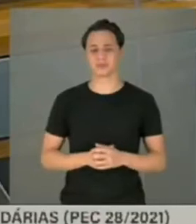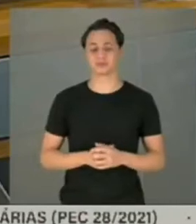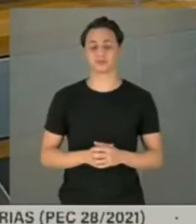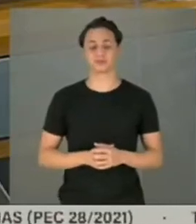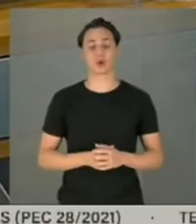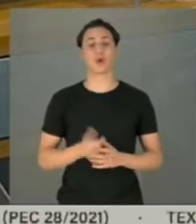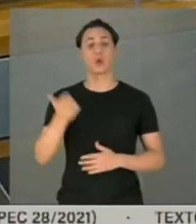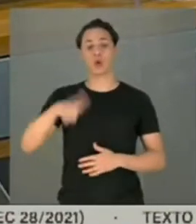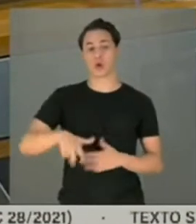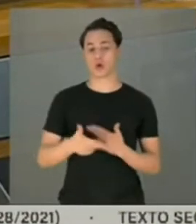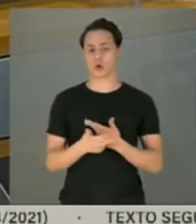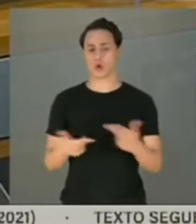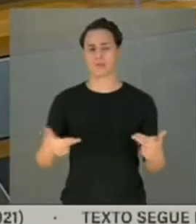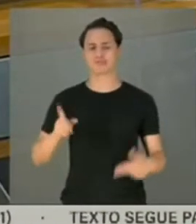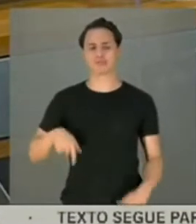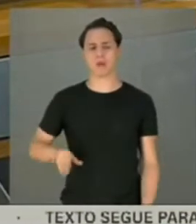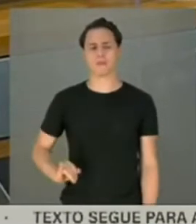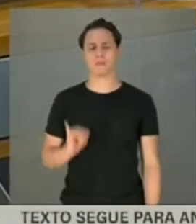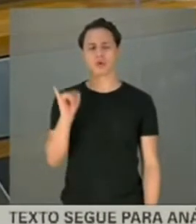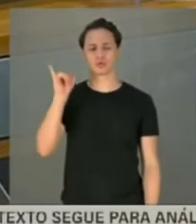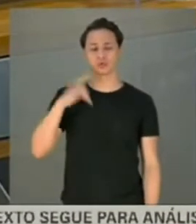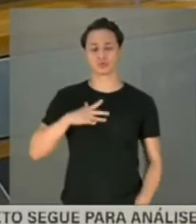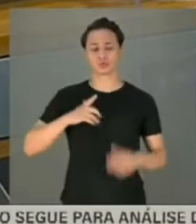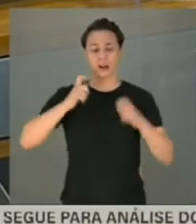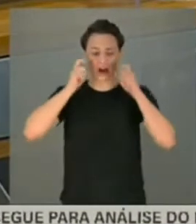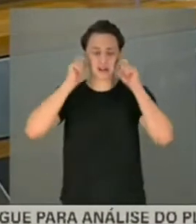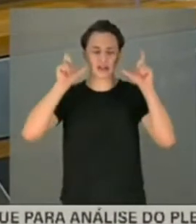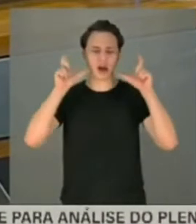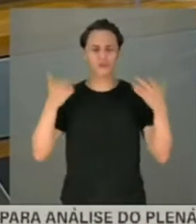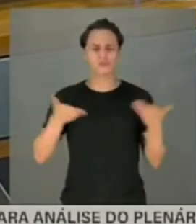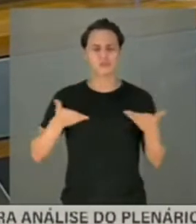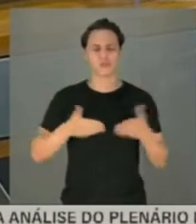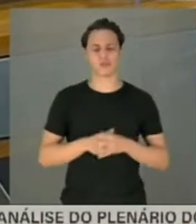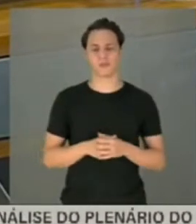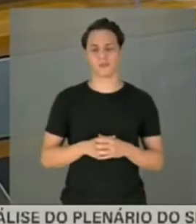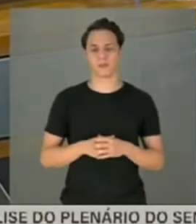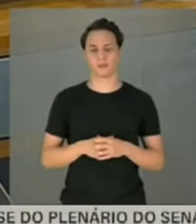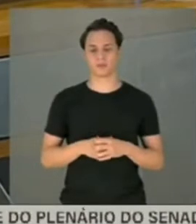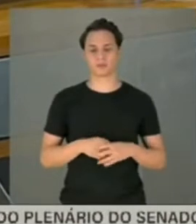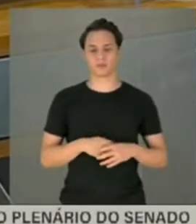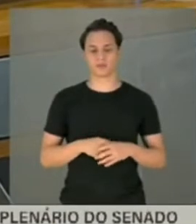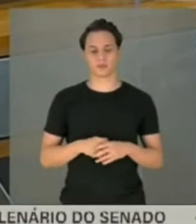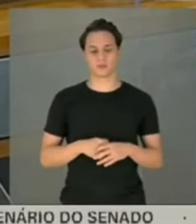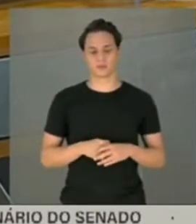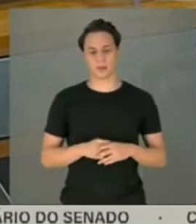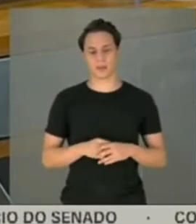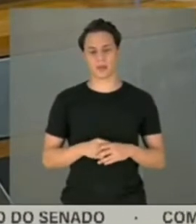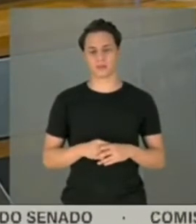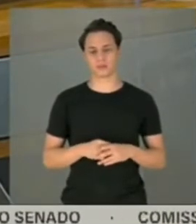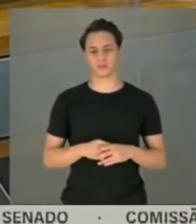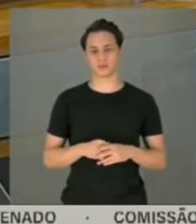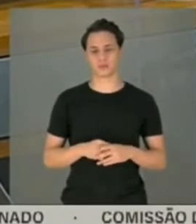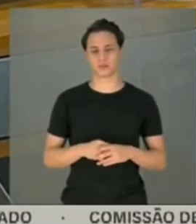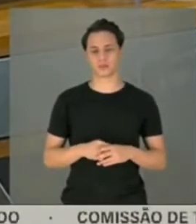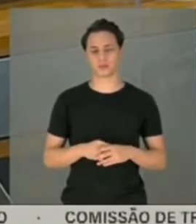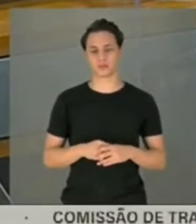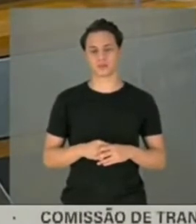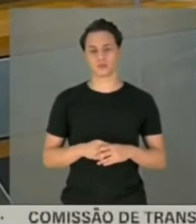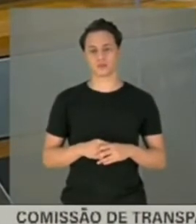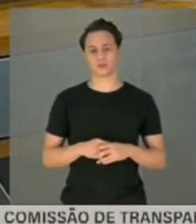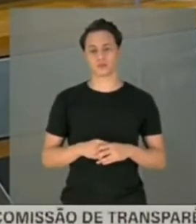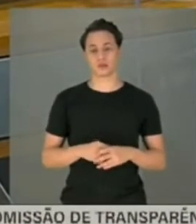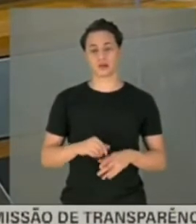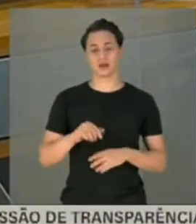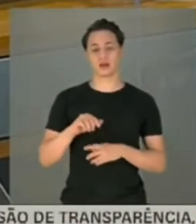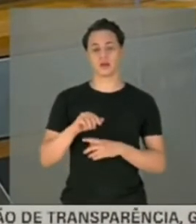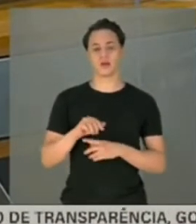A outra coisa importante é que a tal da obediência e